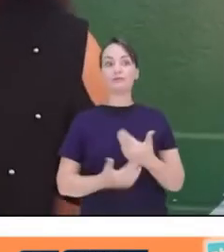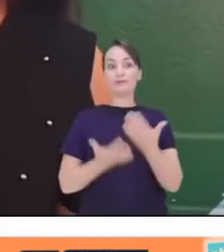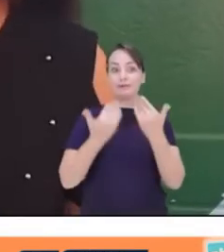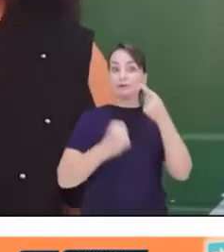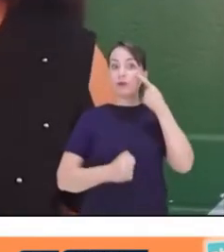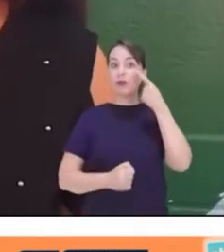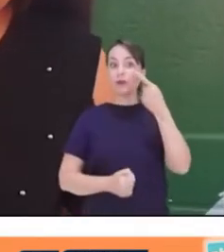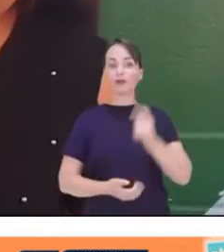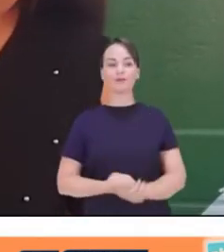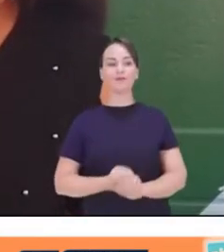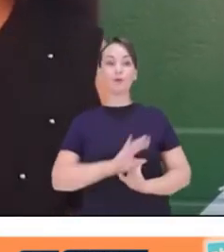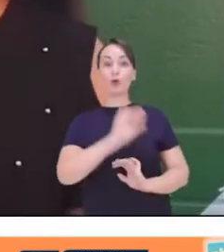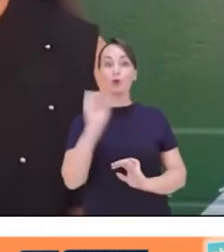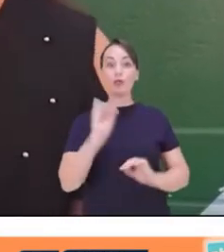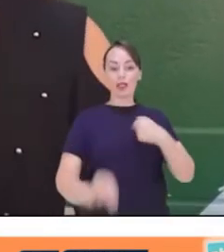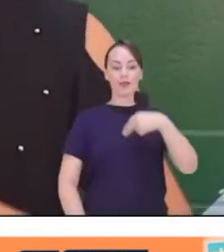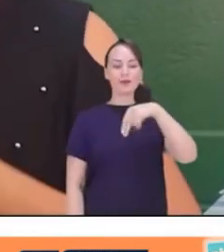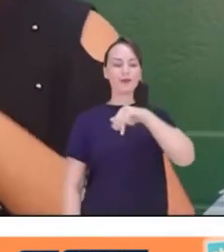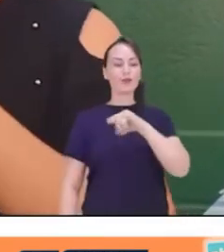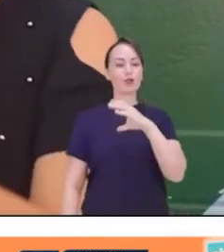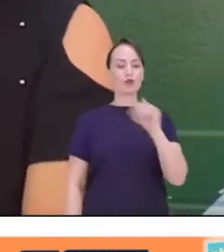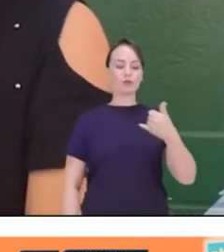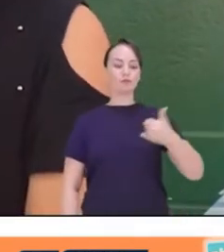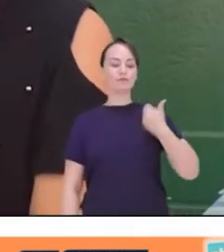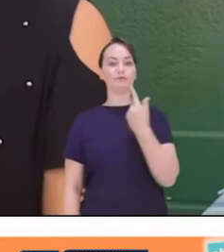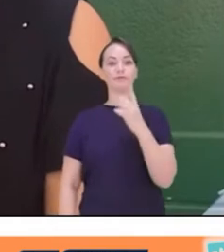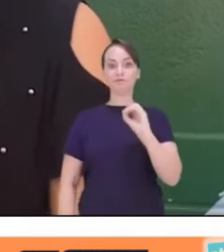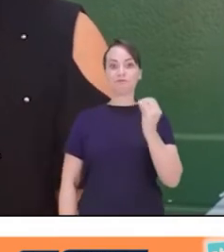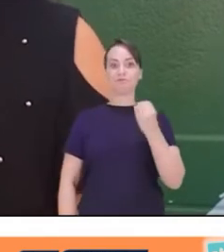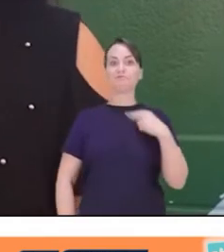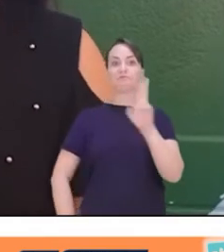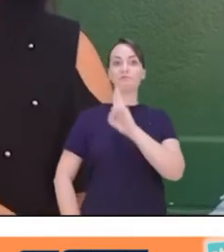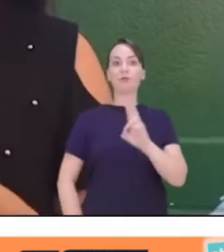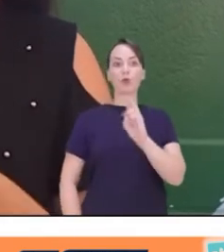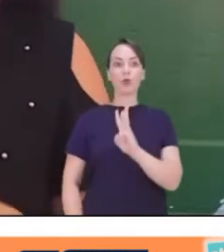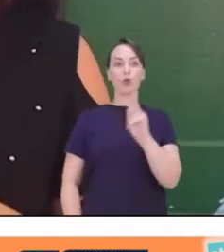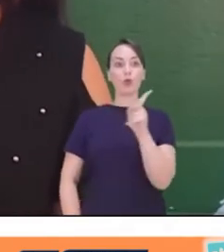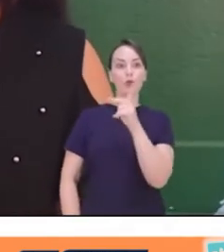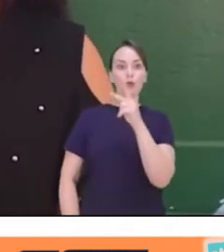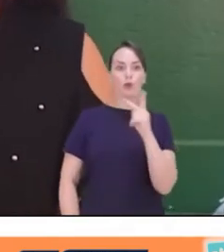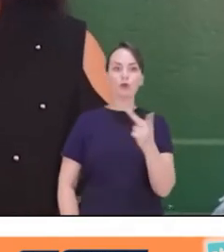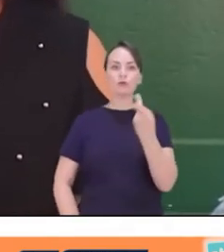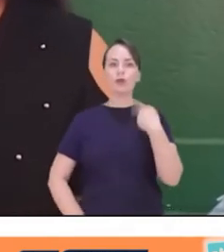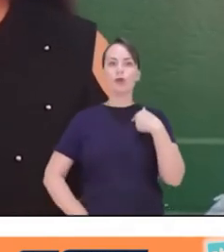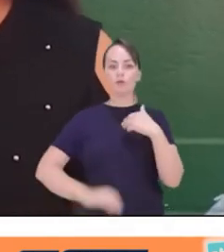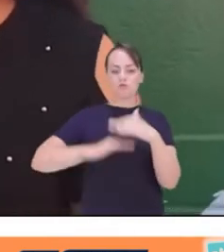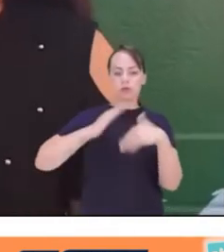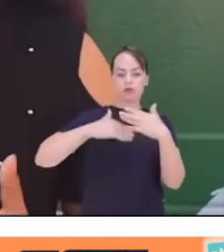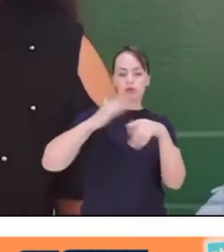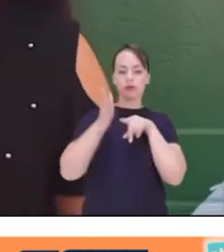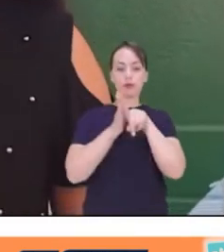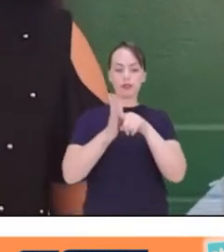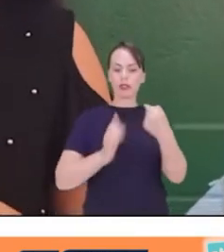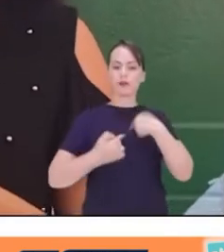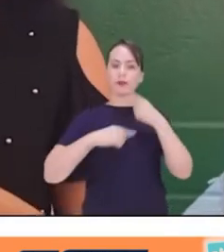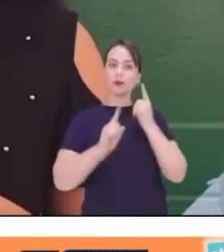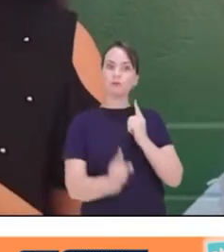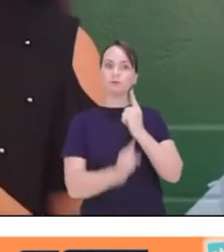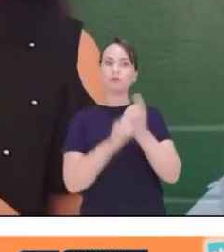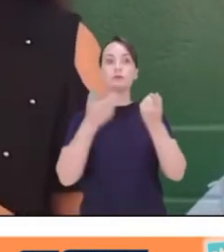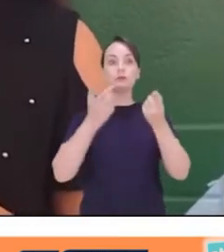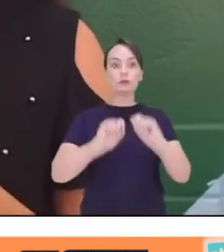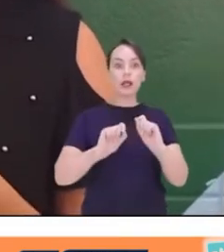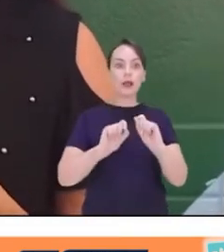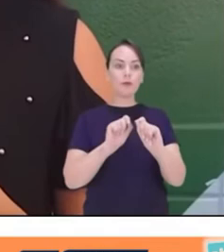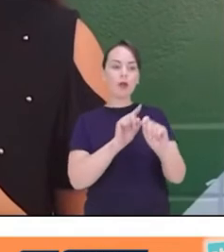Olá, meu nome é Nicole, eu tenho 10 anos e eu usei o programa WASHI para desenvolver a minha pesquisa. Eu descobri que dá para